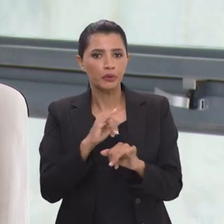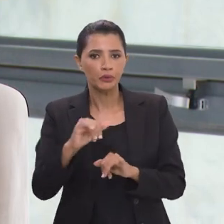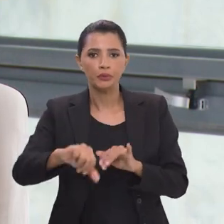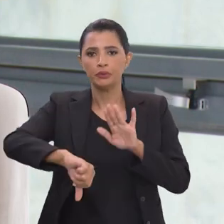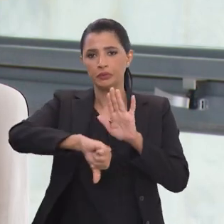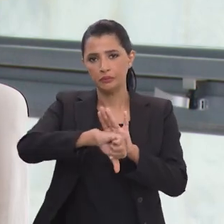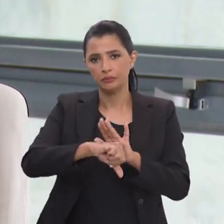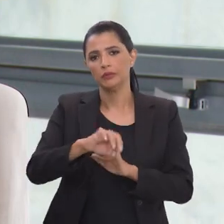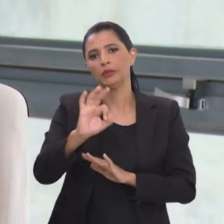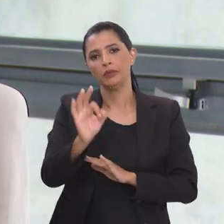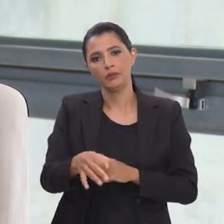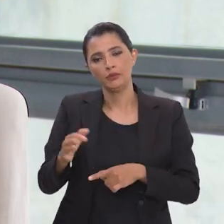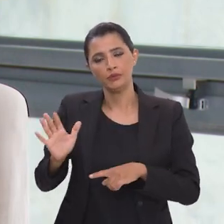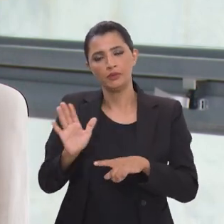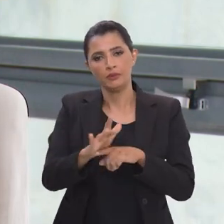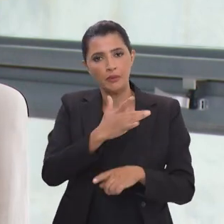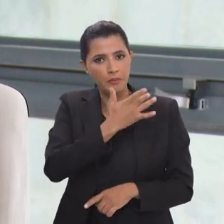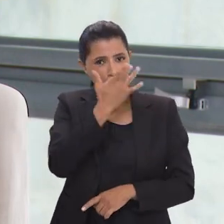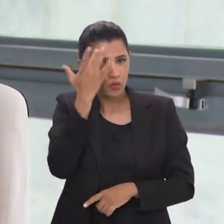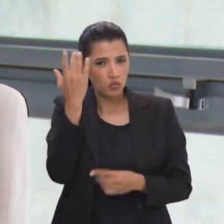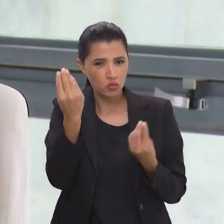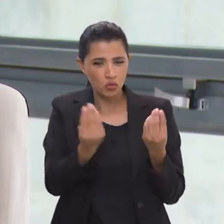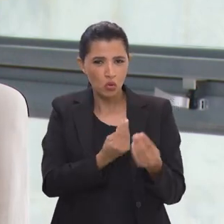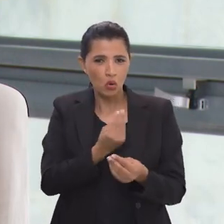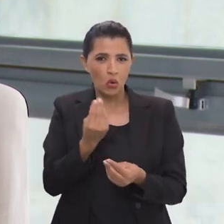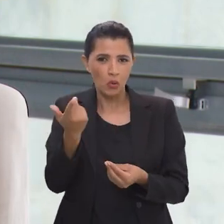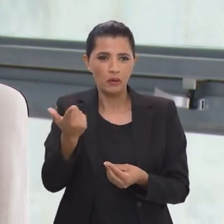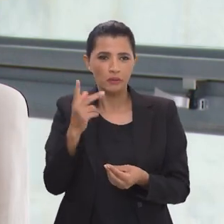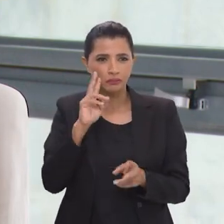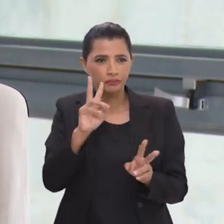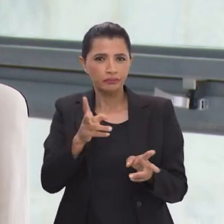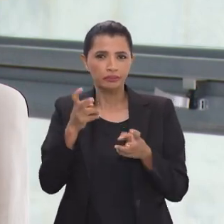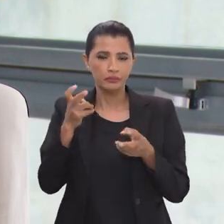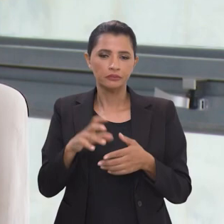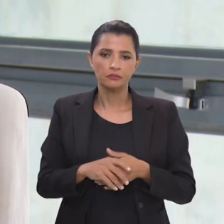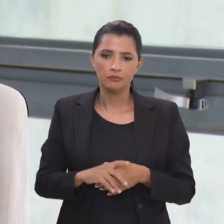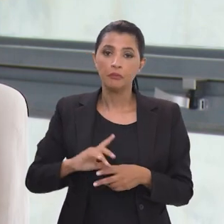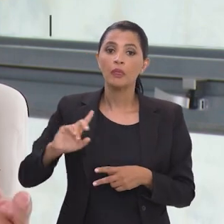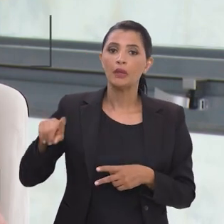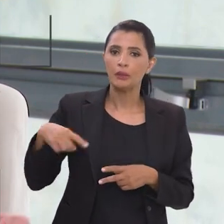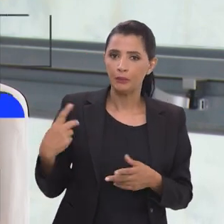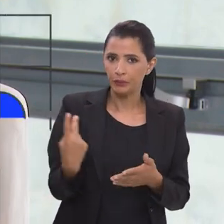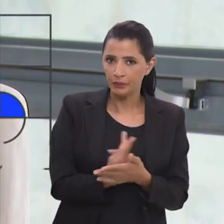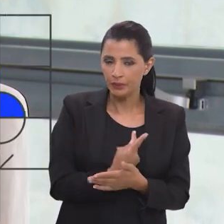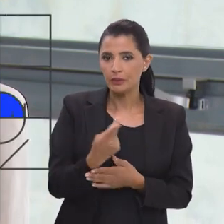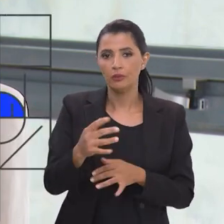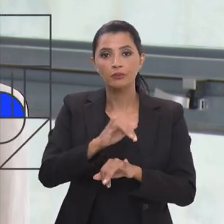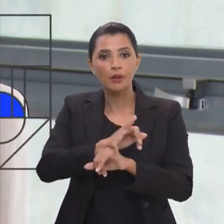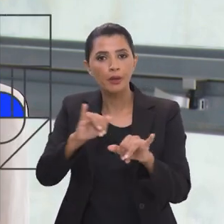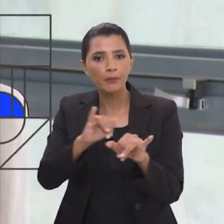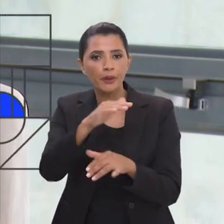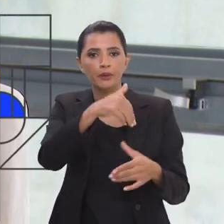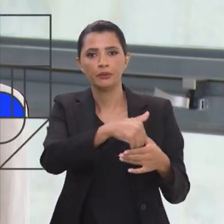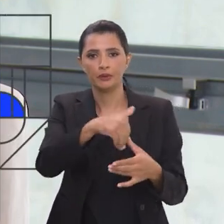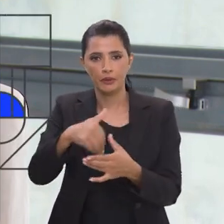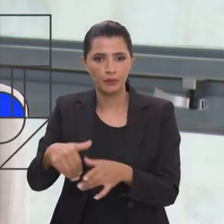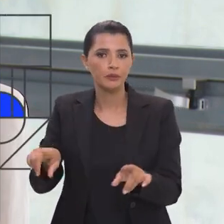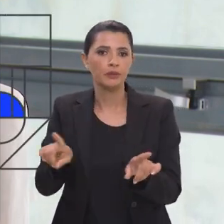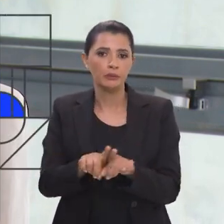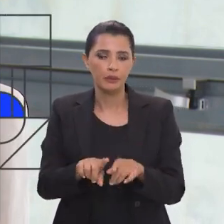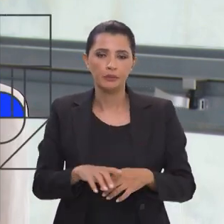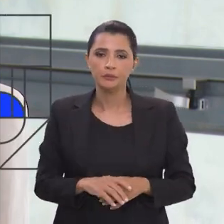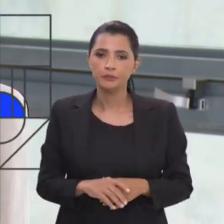criminosas que certamente ajudaram para que muitas pessoas perdessem a vida depois nós tivemos aqui o episódio da campanha